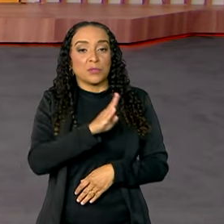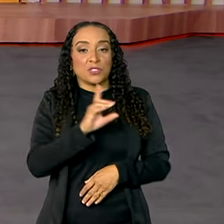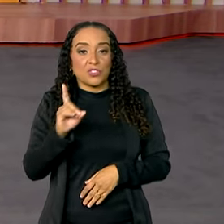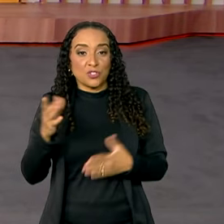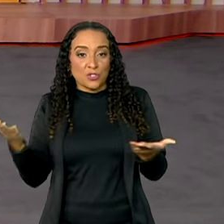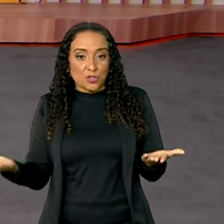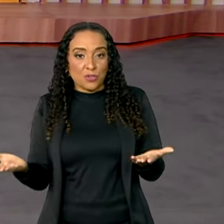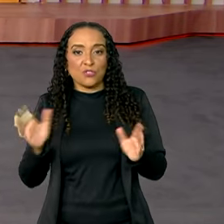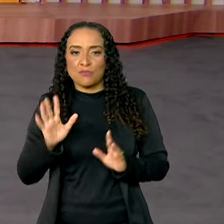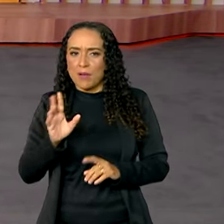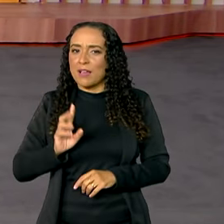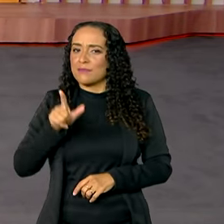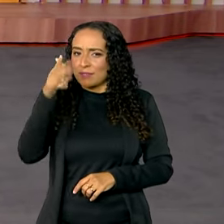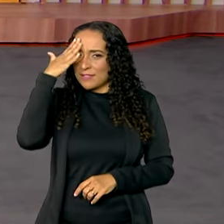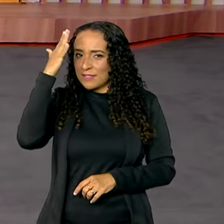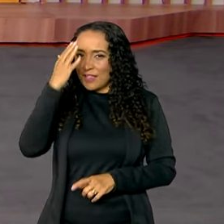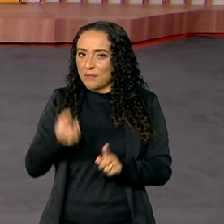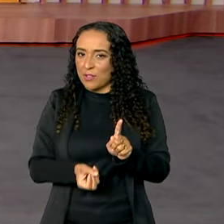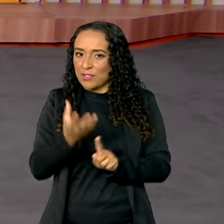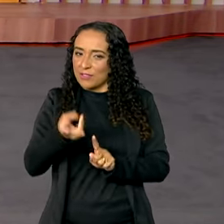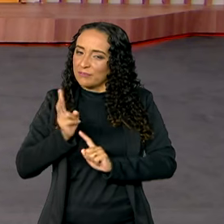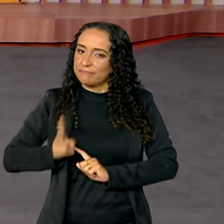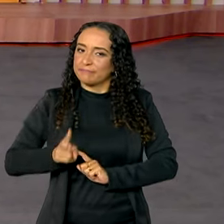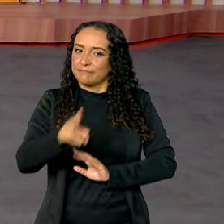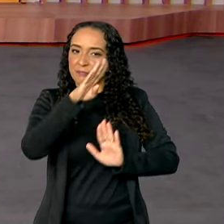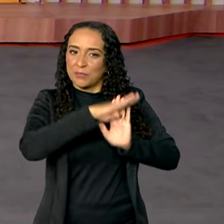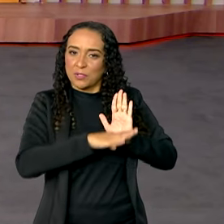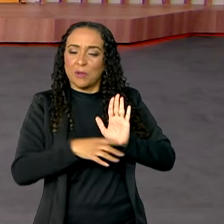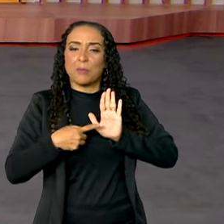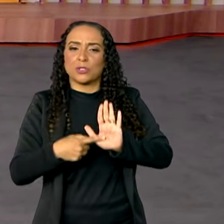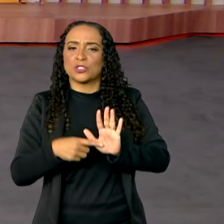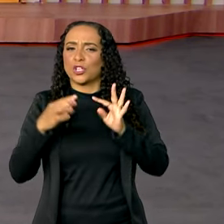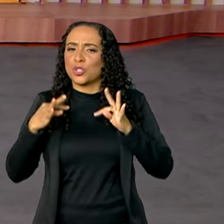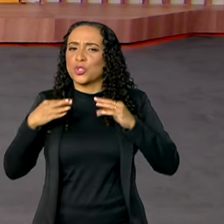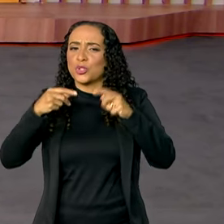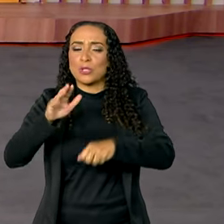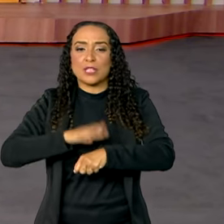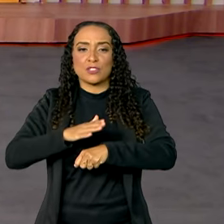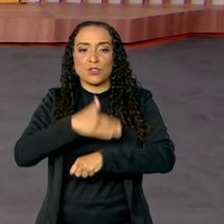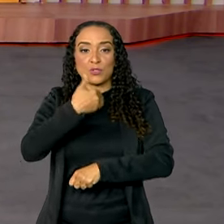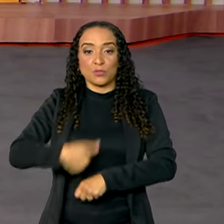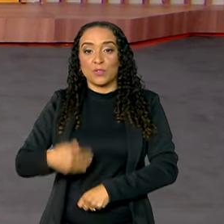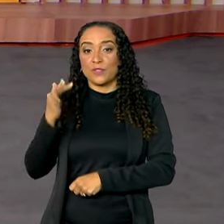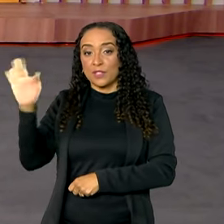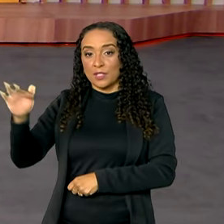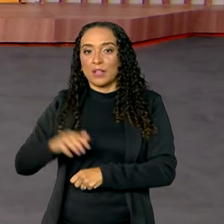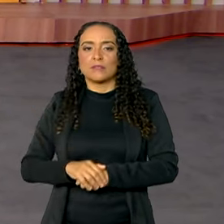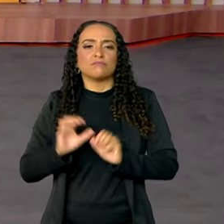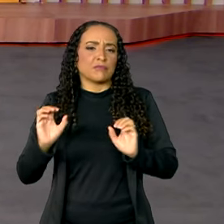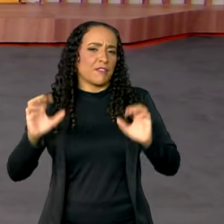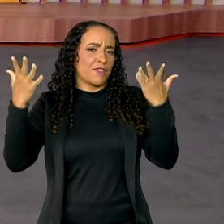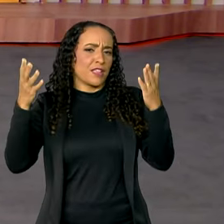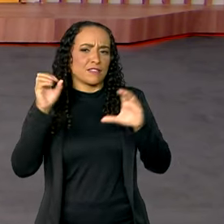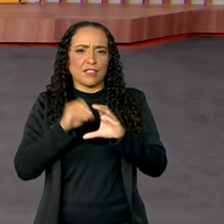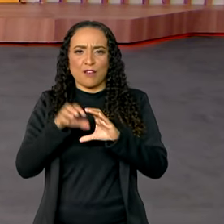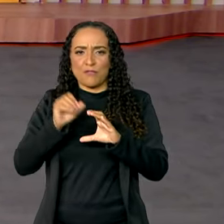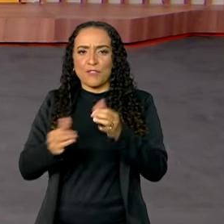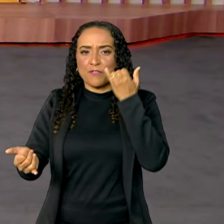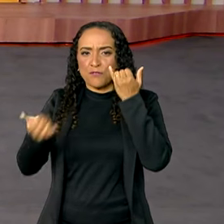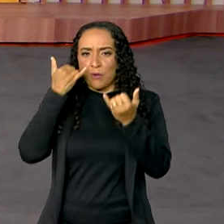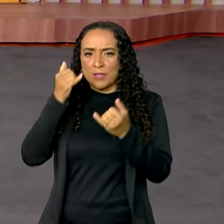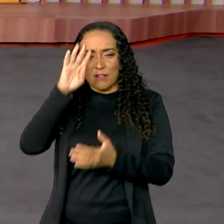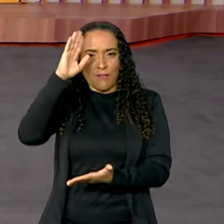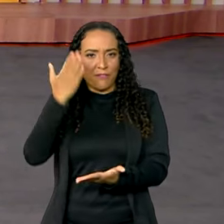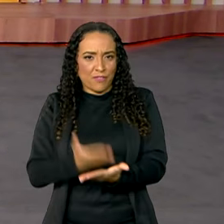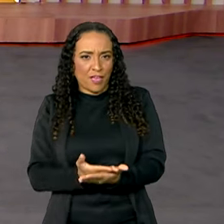em dia de hoje, mas você sabe, o canal GOV segue com a programação mostrando todas as ações do governo federal, eventos ao vivo, informação